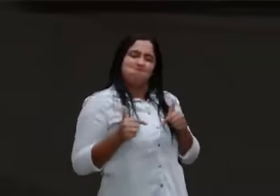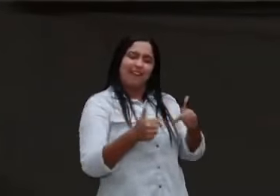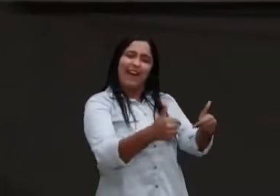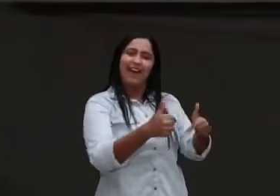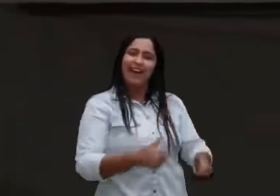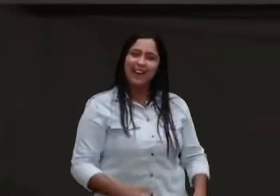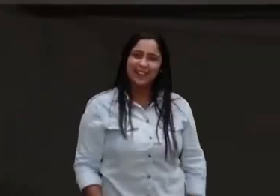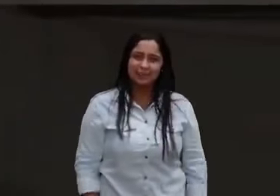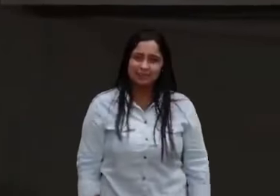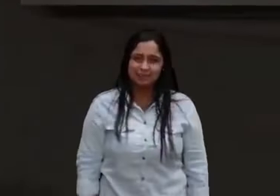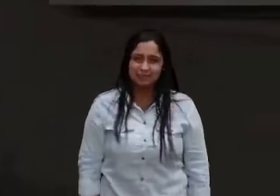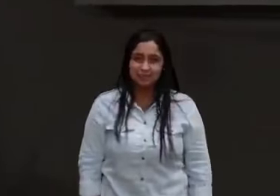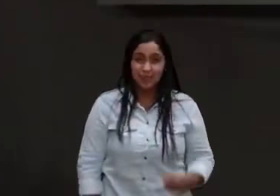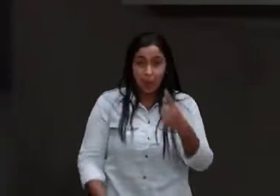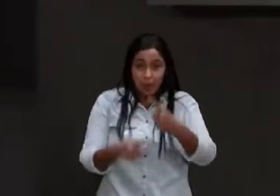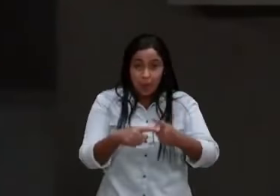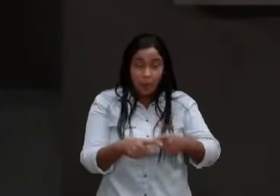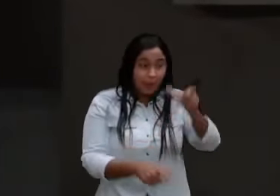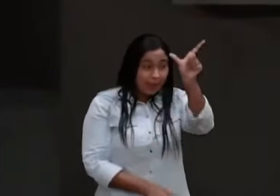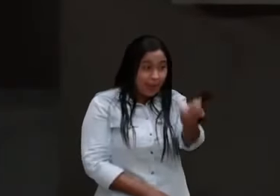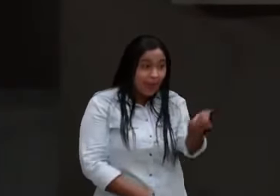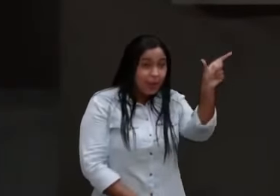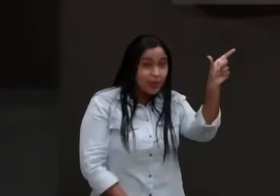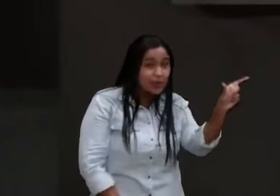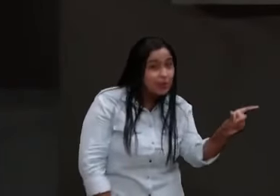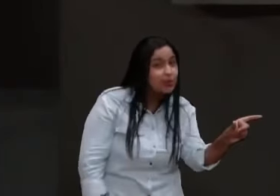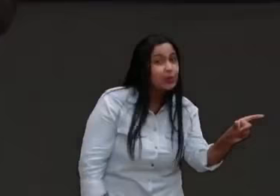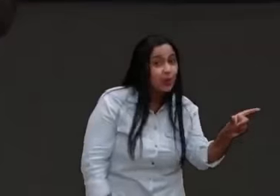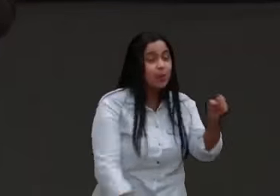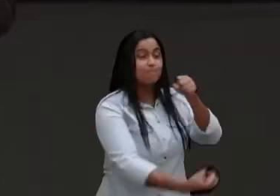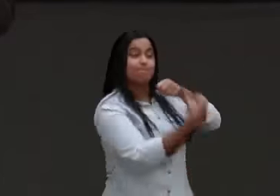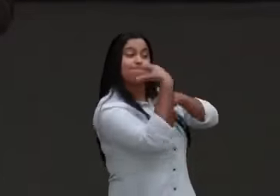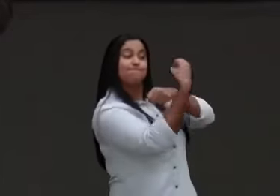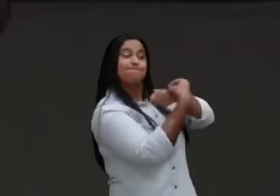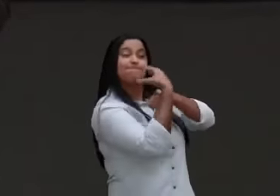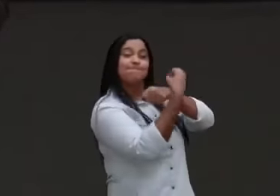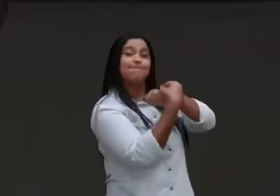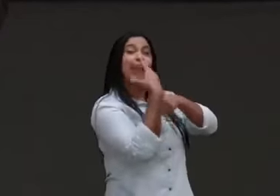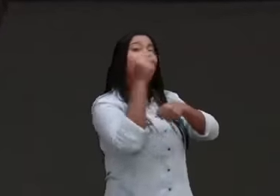eu sou grato, meu pai e minha mãe me apresentaram Jesus, tem filho que não não,